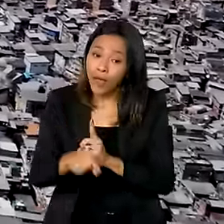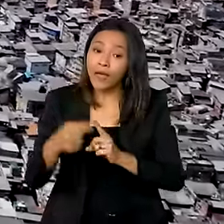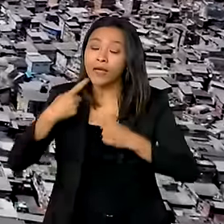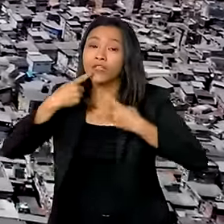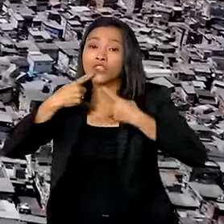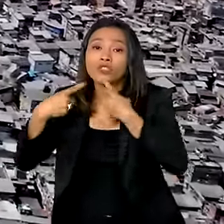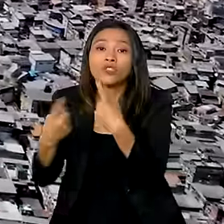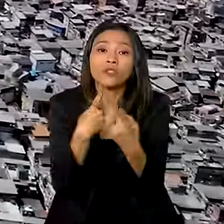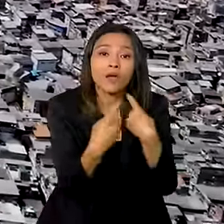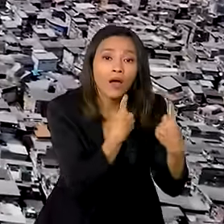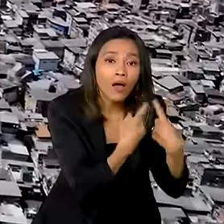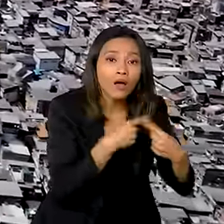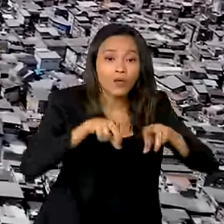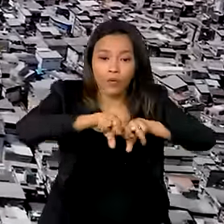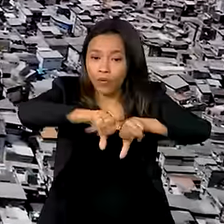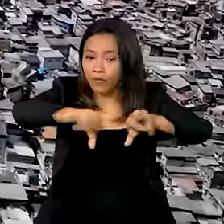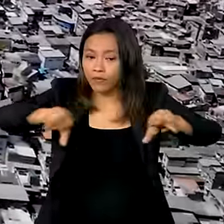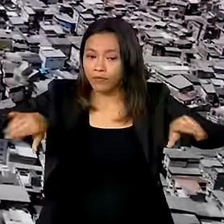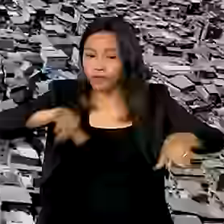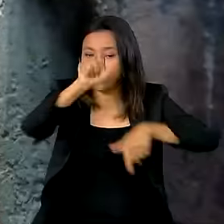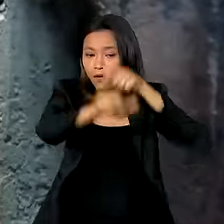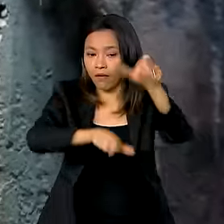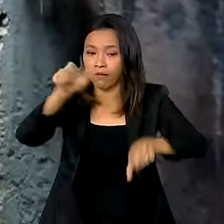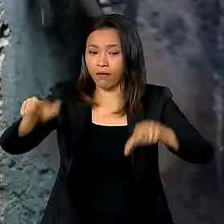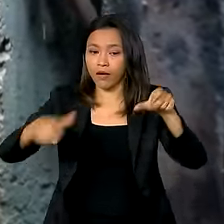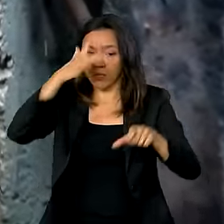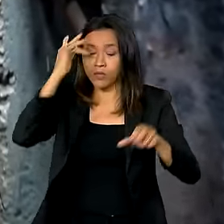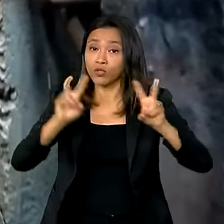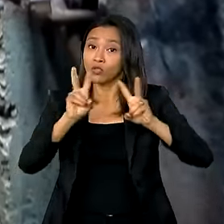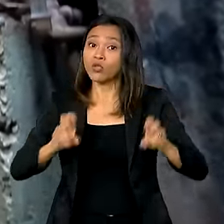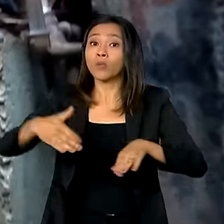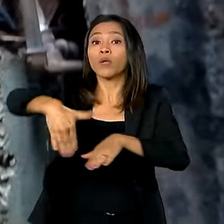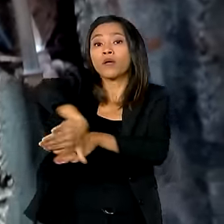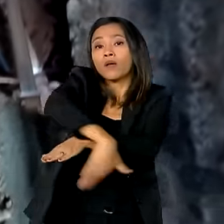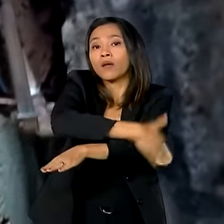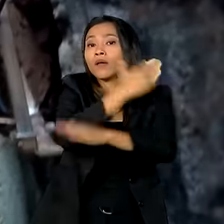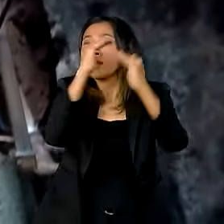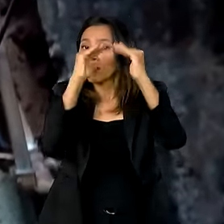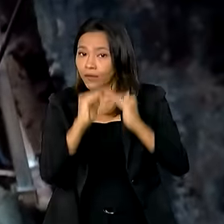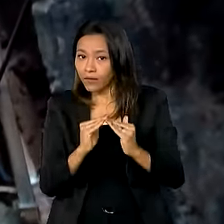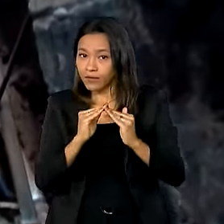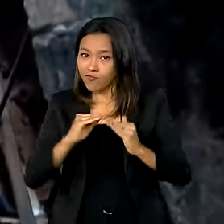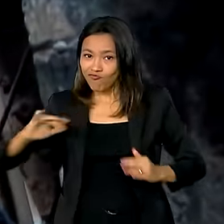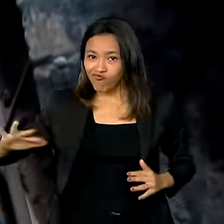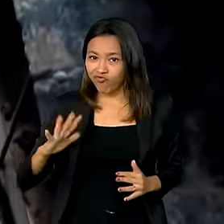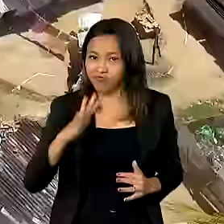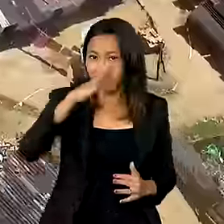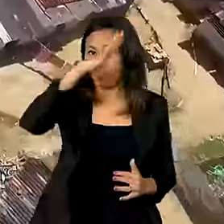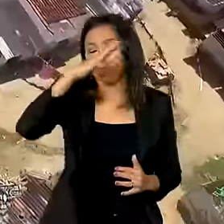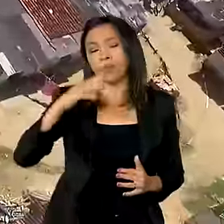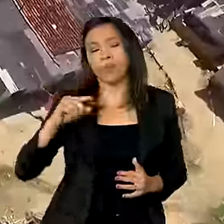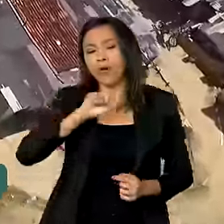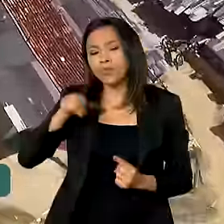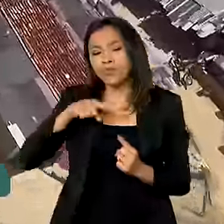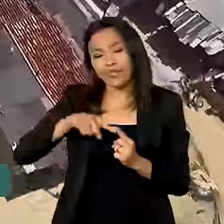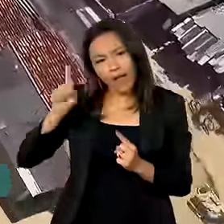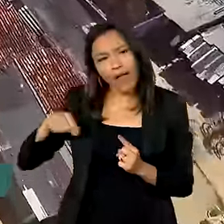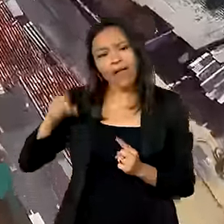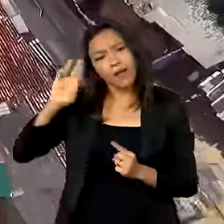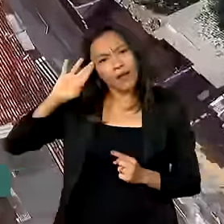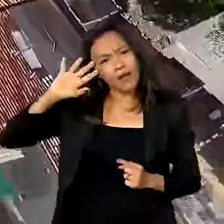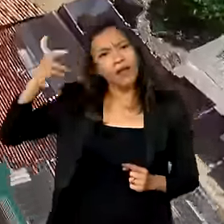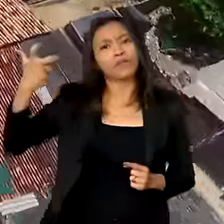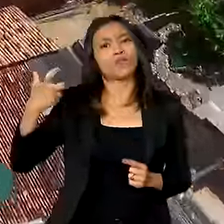diferentes atores envolvidos na questão do endereçamento nas periferias. O intuito é buscar soluções